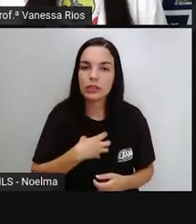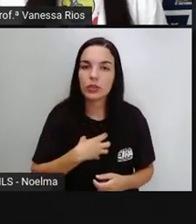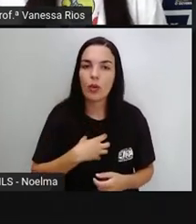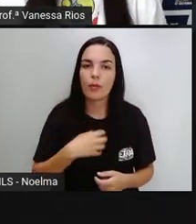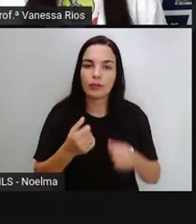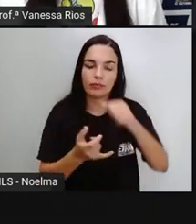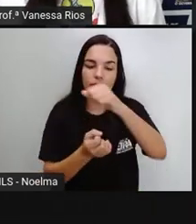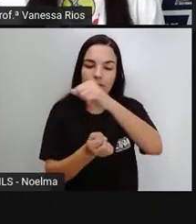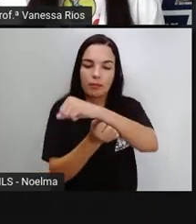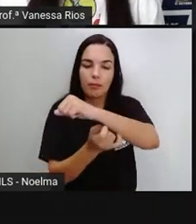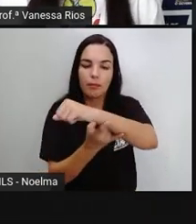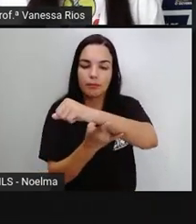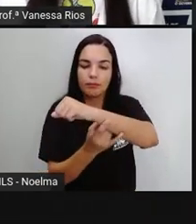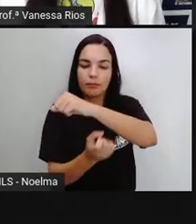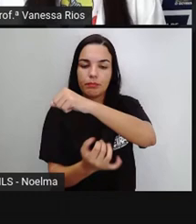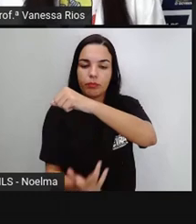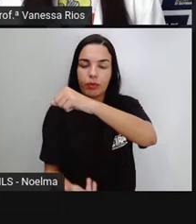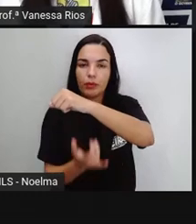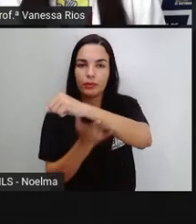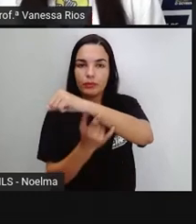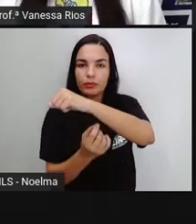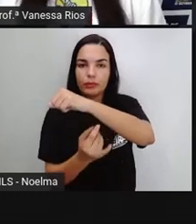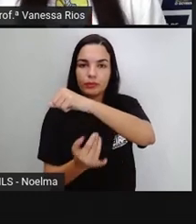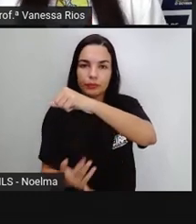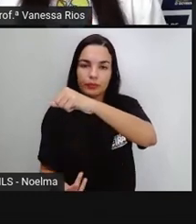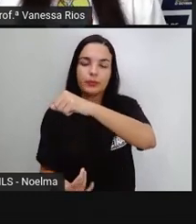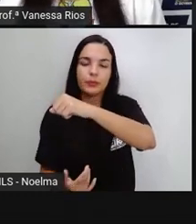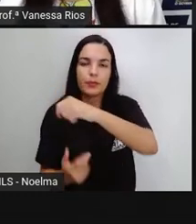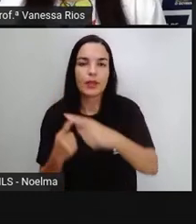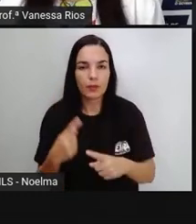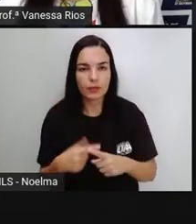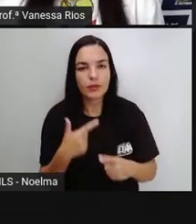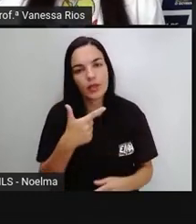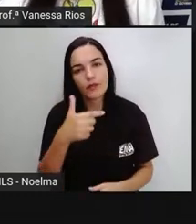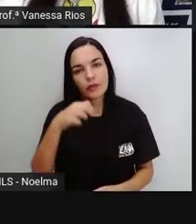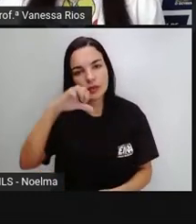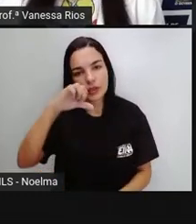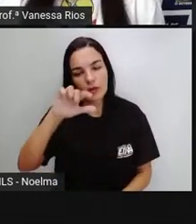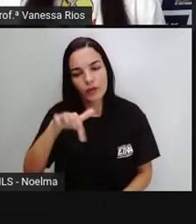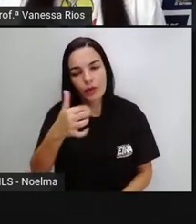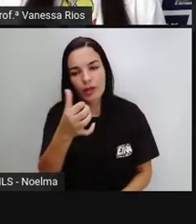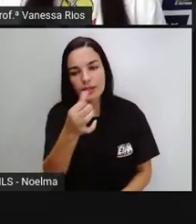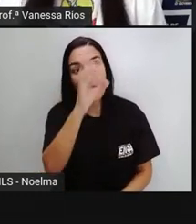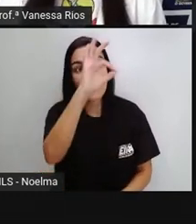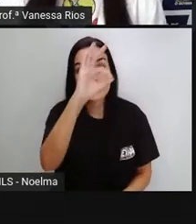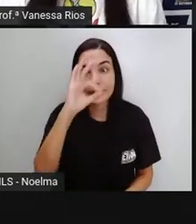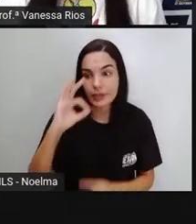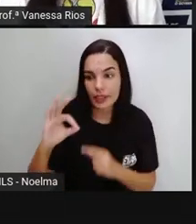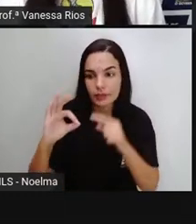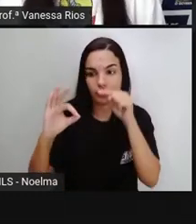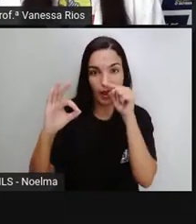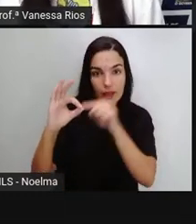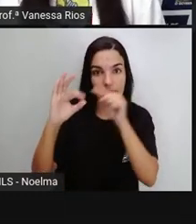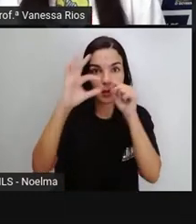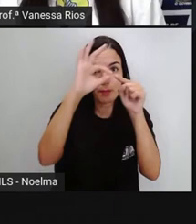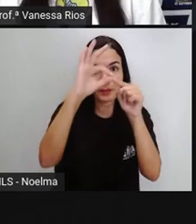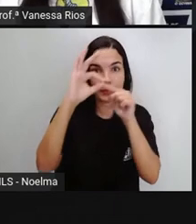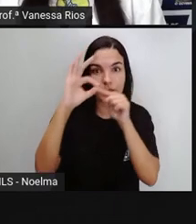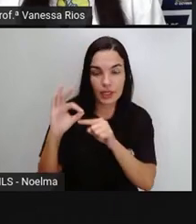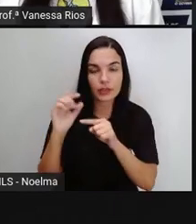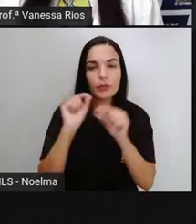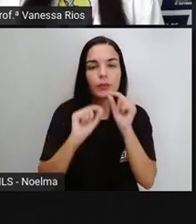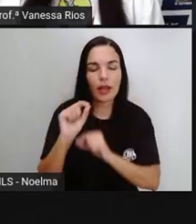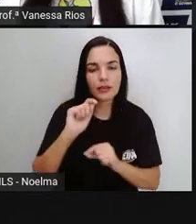diarreia. Então, por isso que eu falar 29%, porque aí, no caso, significa 29 de